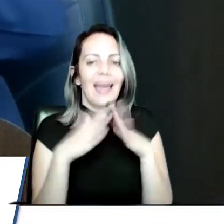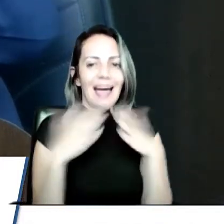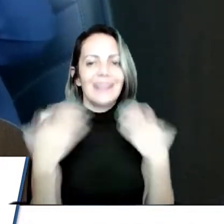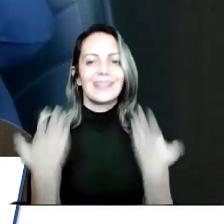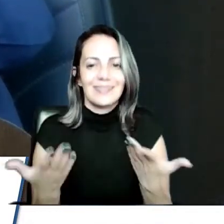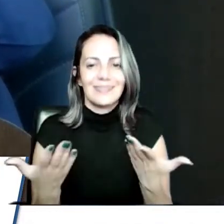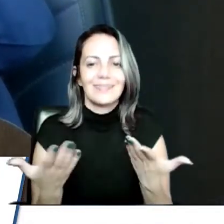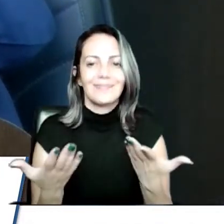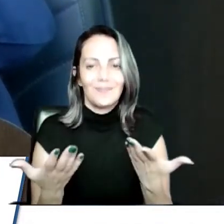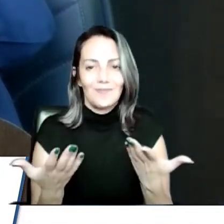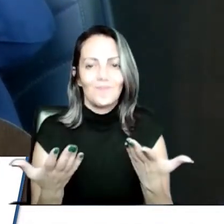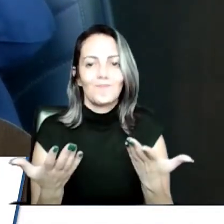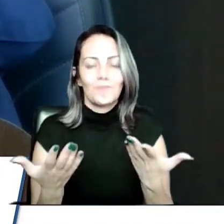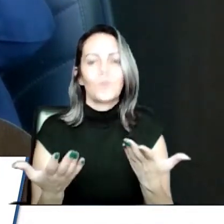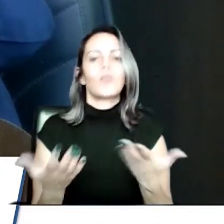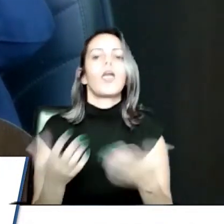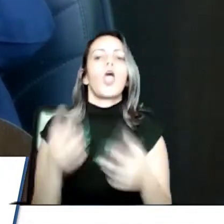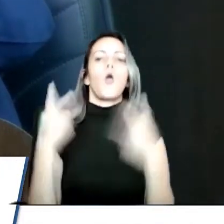sobre as barraquinhas.